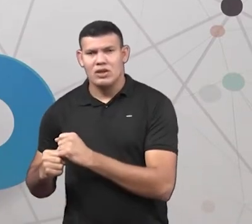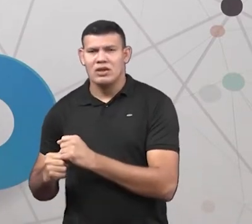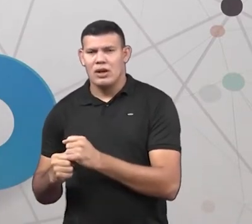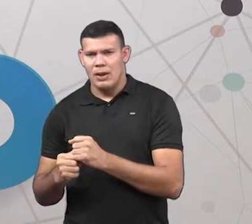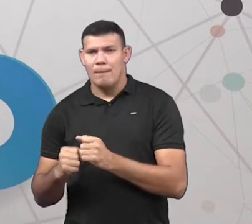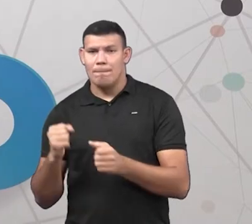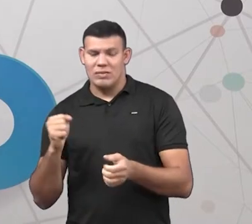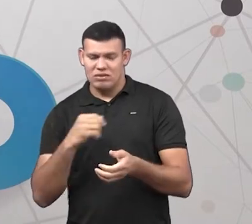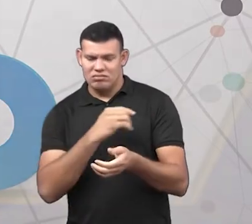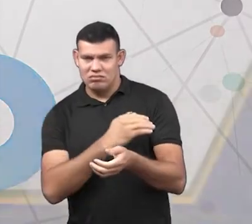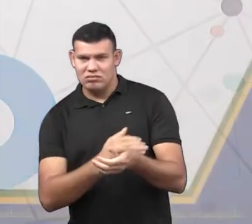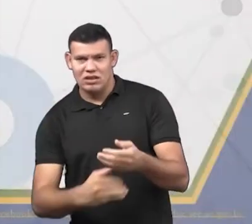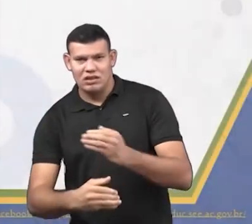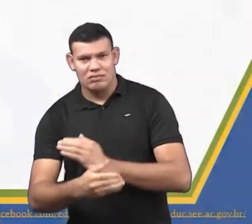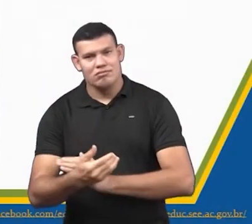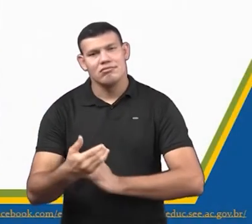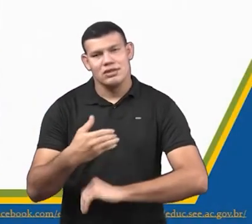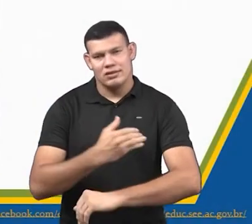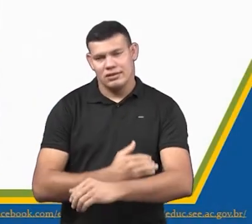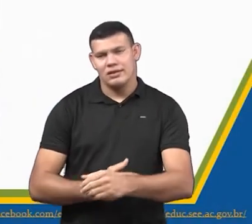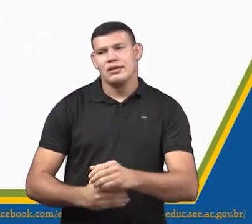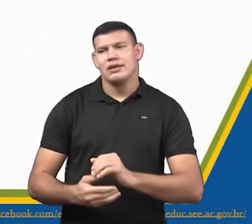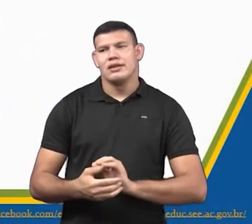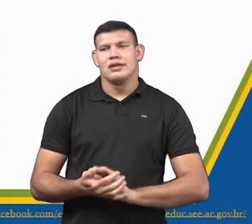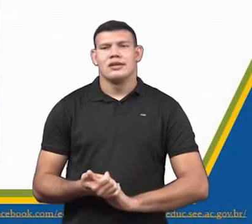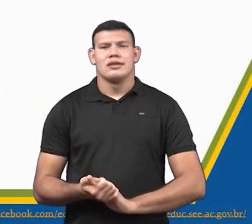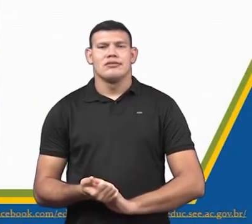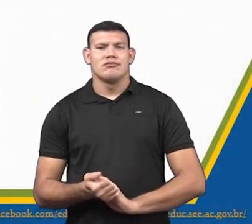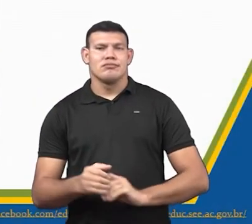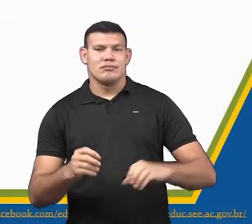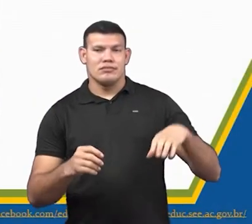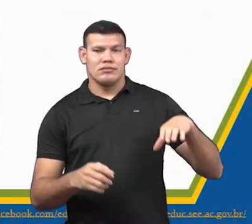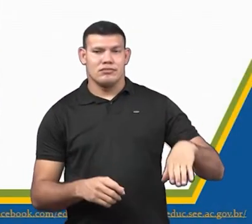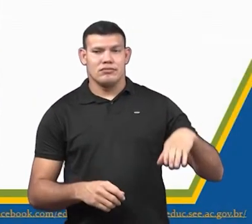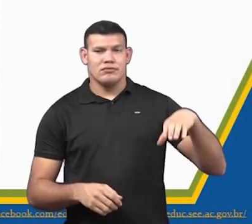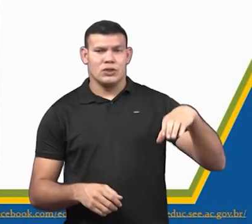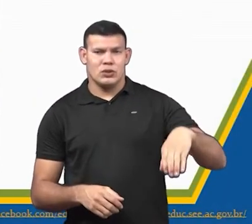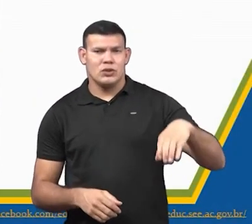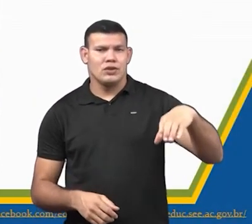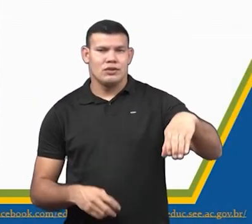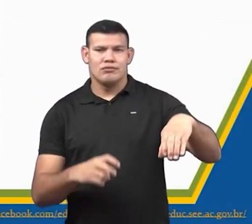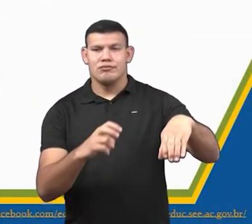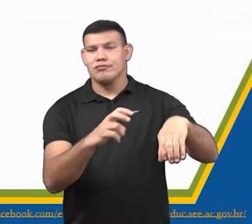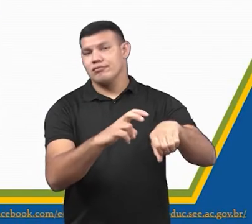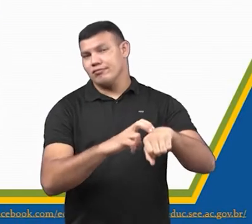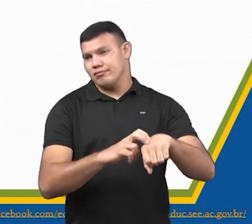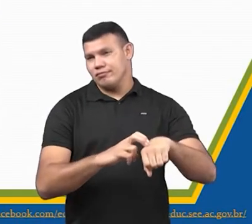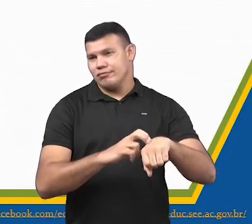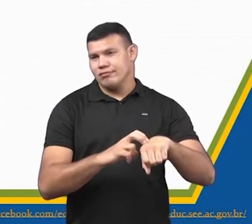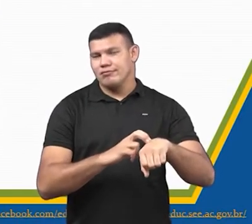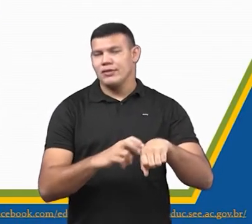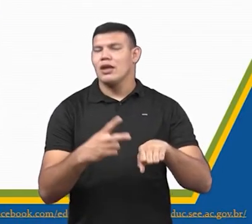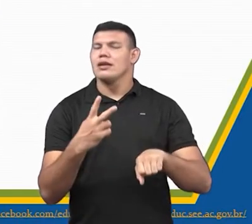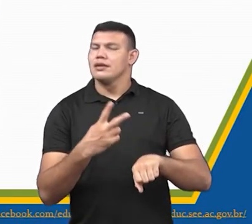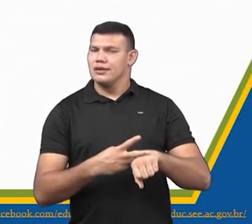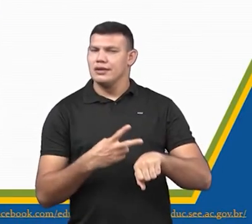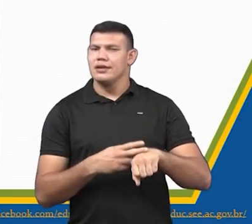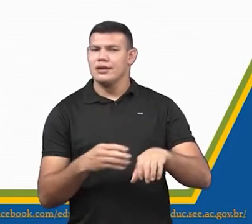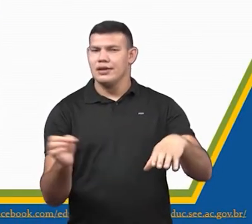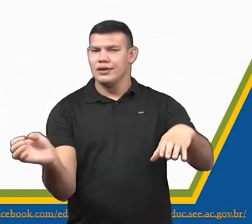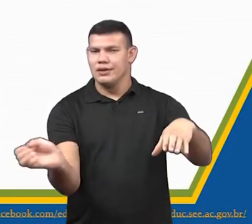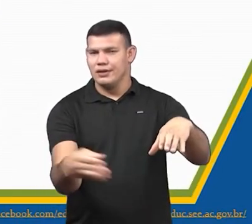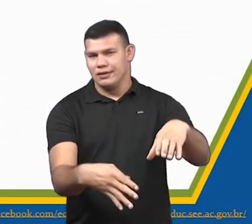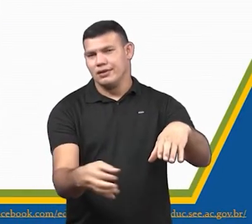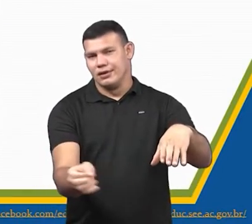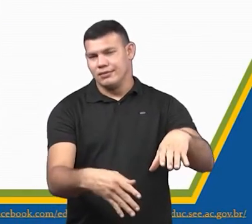machucar. Então, na verde, nós colocamos o vidro. Nós colocamos o vidro na